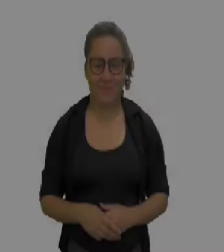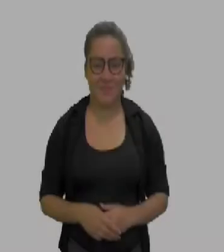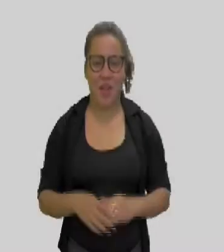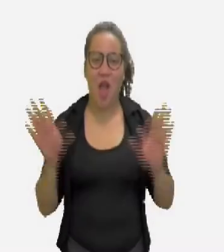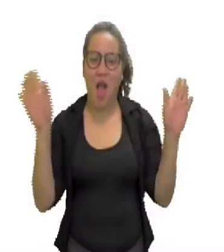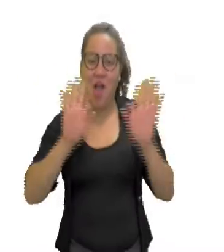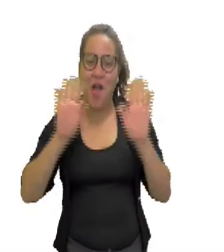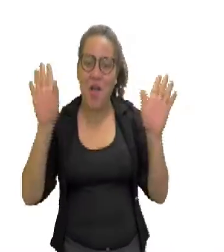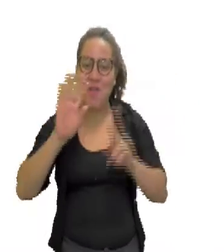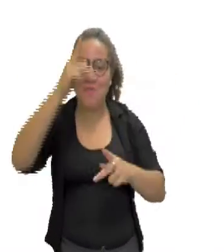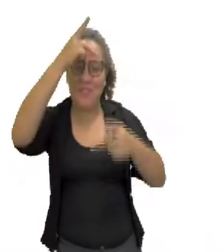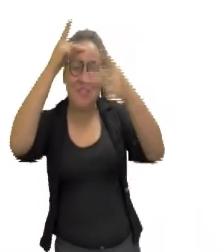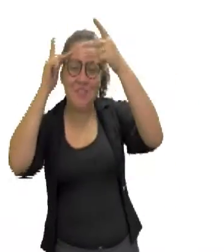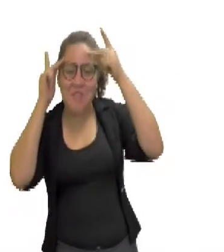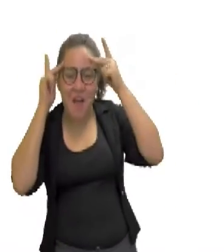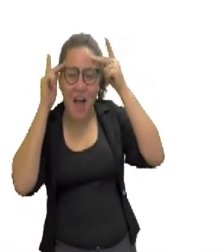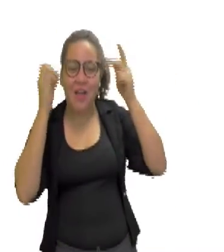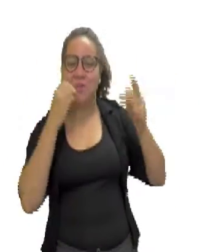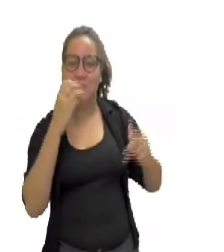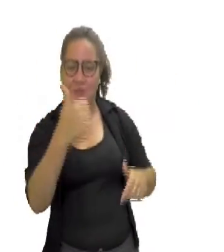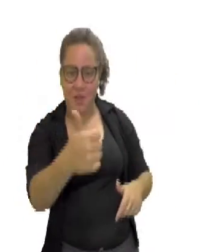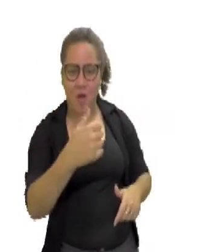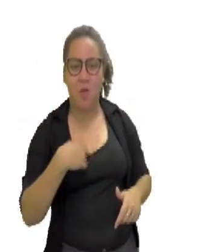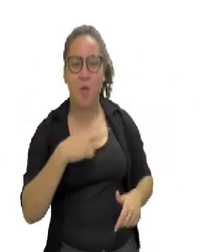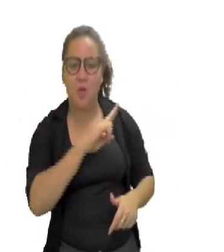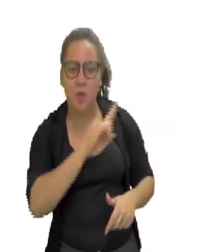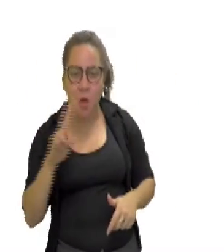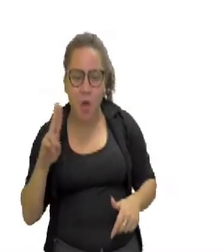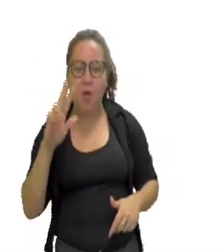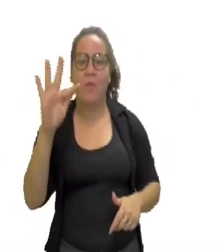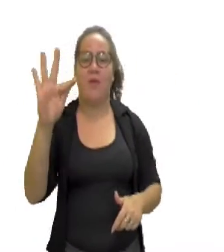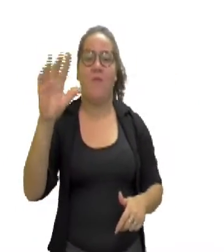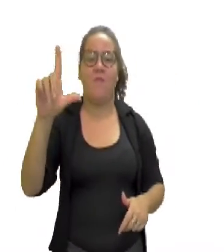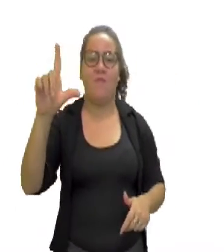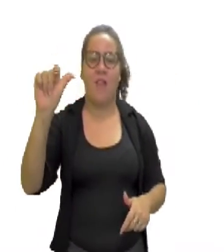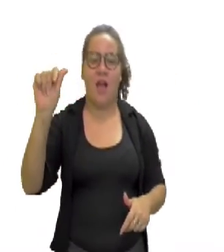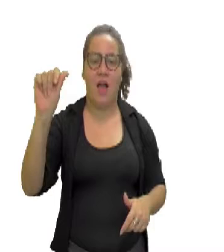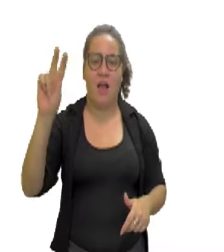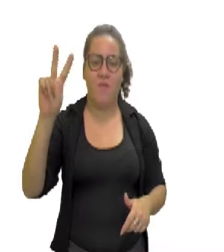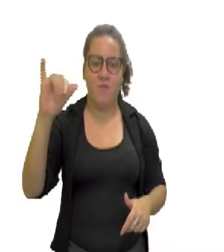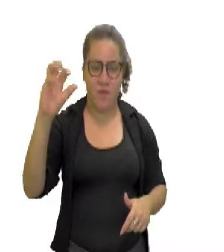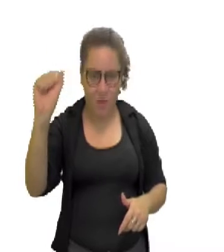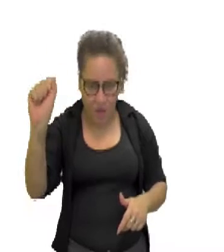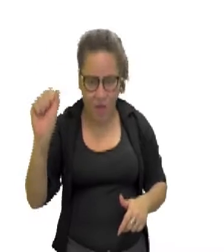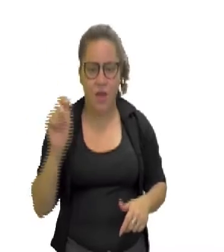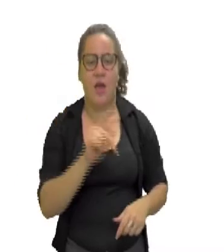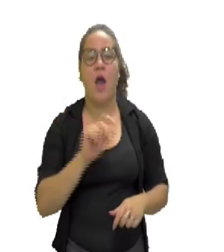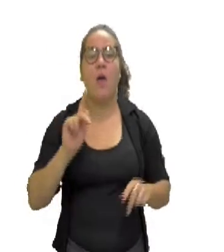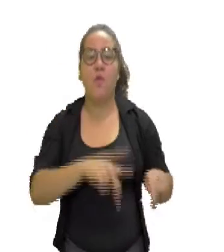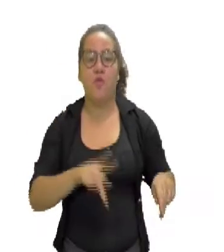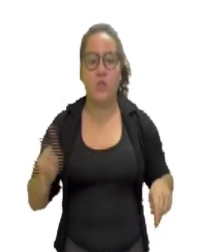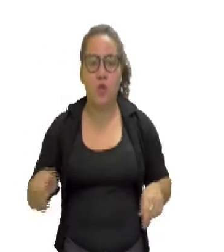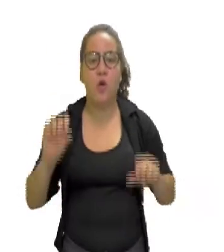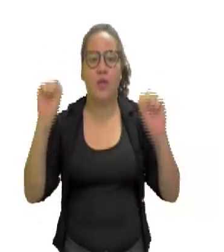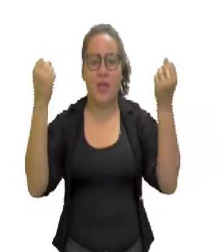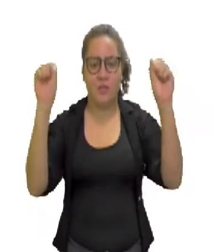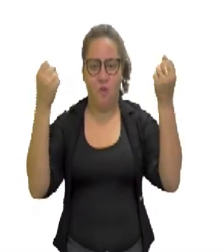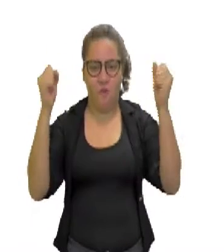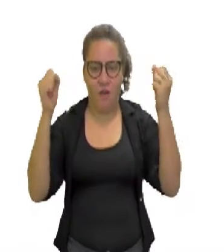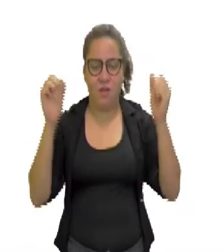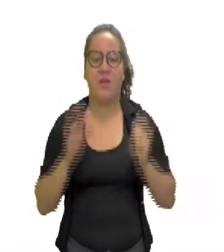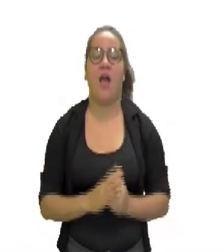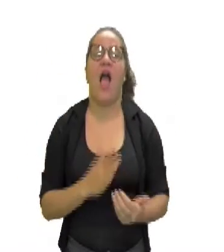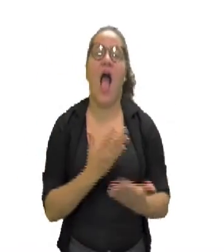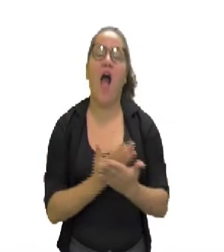Olá pessoal, tudo bem com vocês? Eu sou a professora Flávia de Educação Física e a nossa aula de